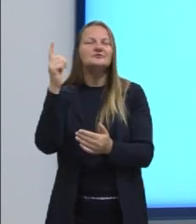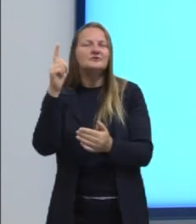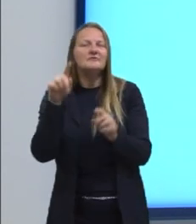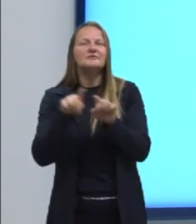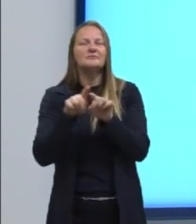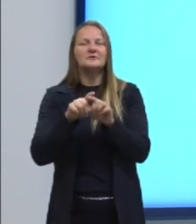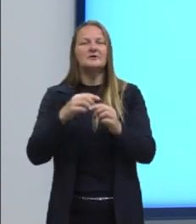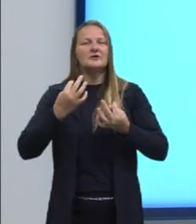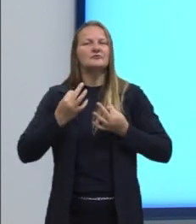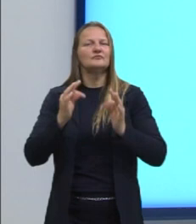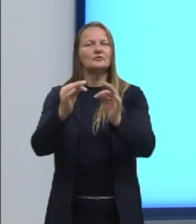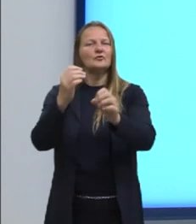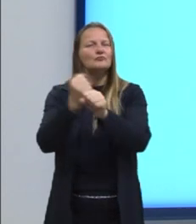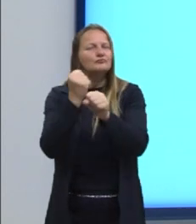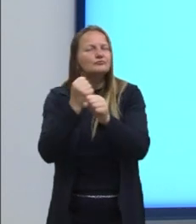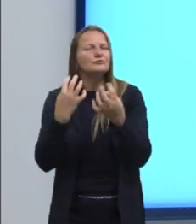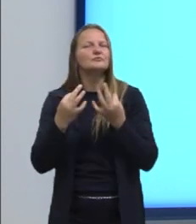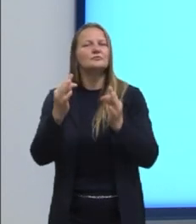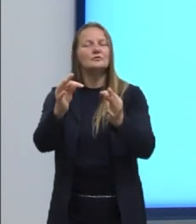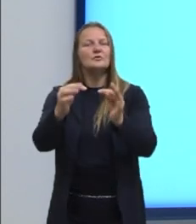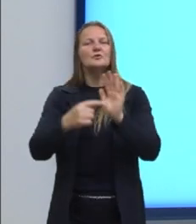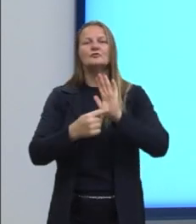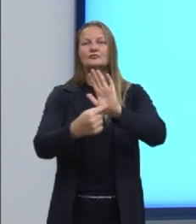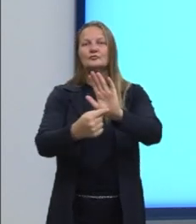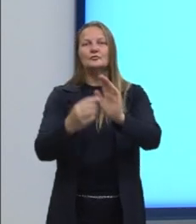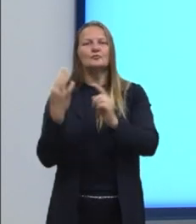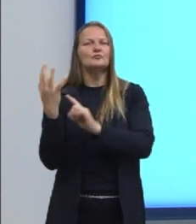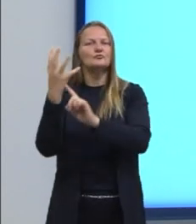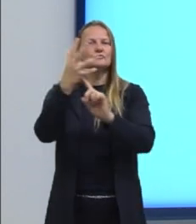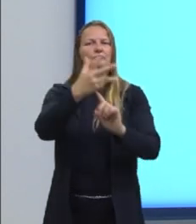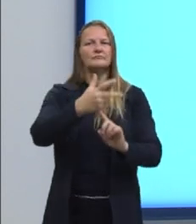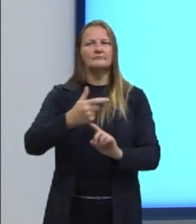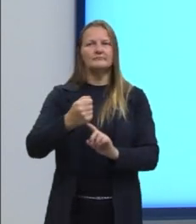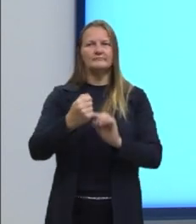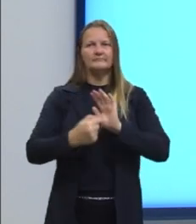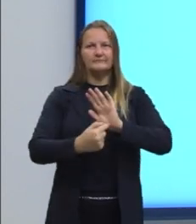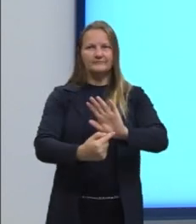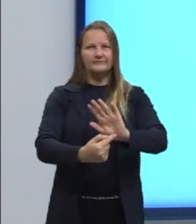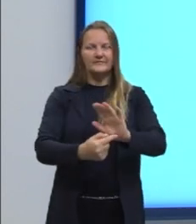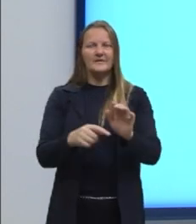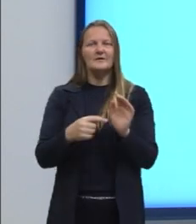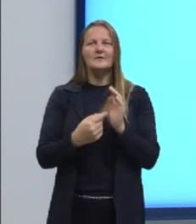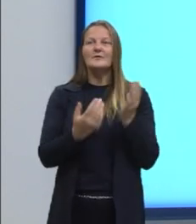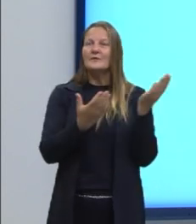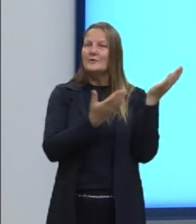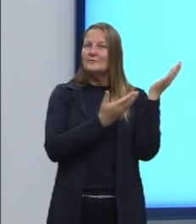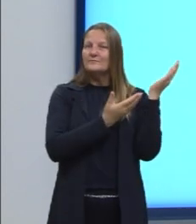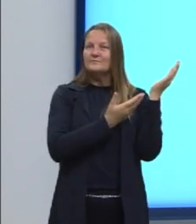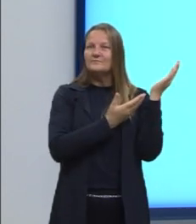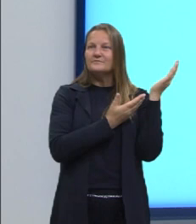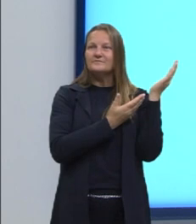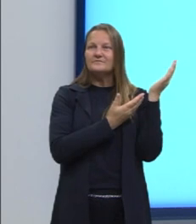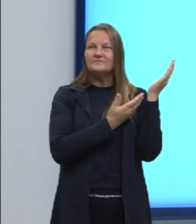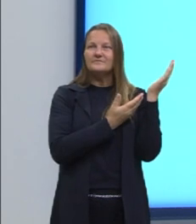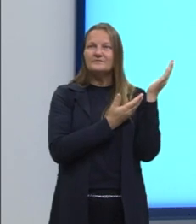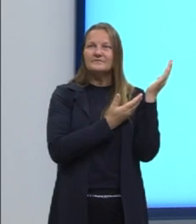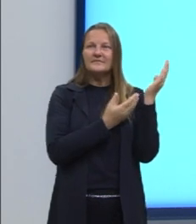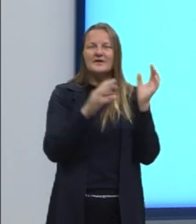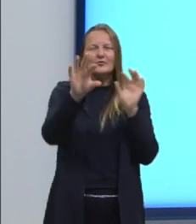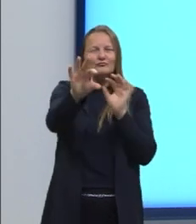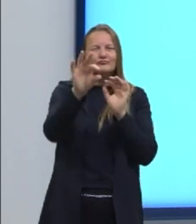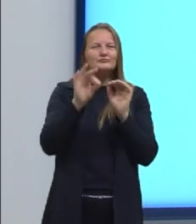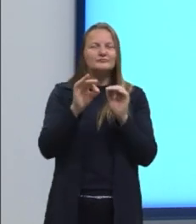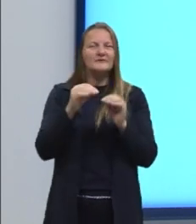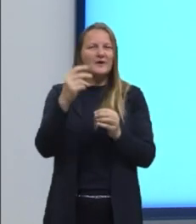tecnológica e das manifestações artísticas. Aqui eu trouxe a imagem que eu até puxei para a área da matemática,